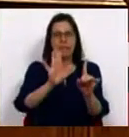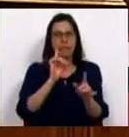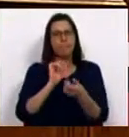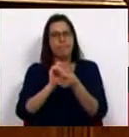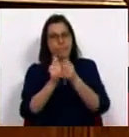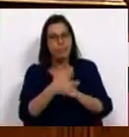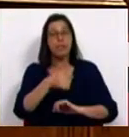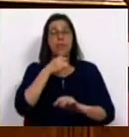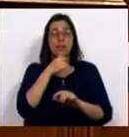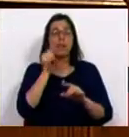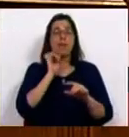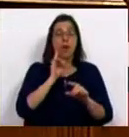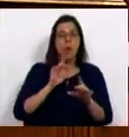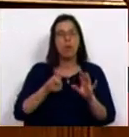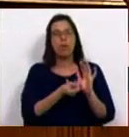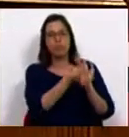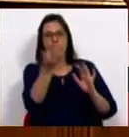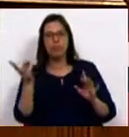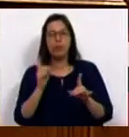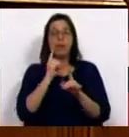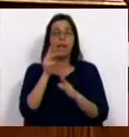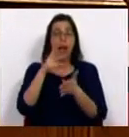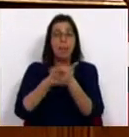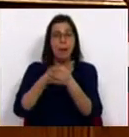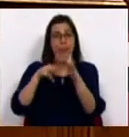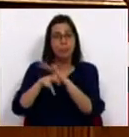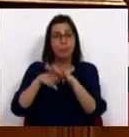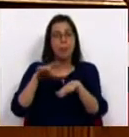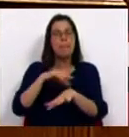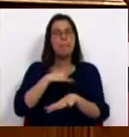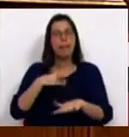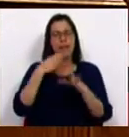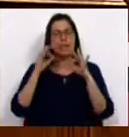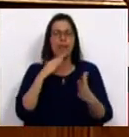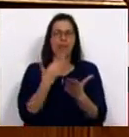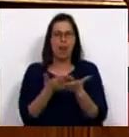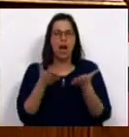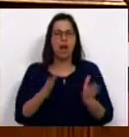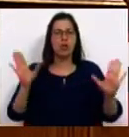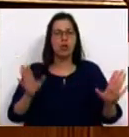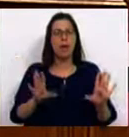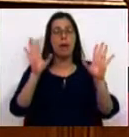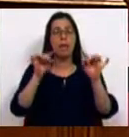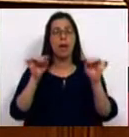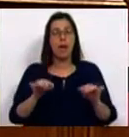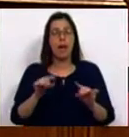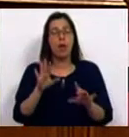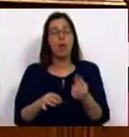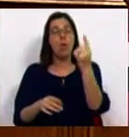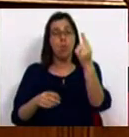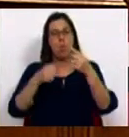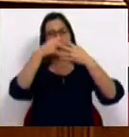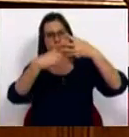para a qual a decisão de mexer no valor e no universo das taxas moderadoras vai certamente contribuir. Mas esta é apenas uma